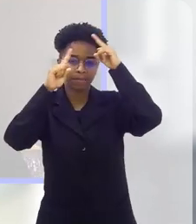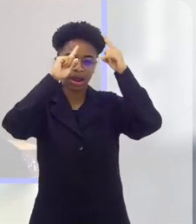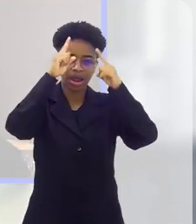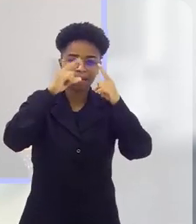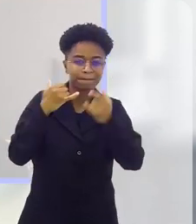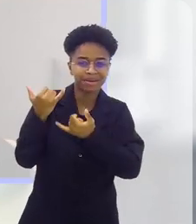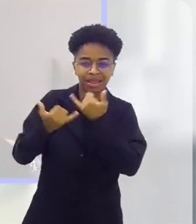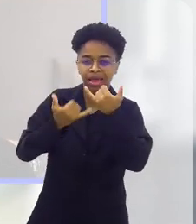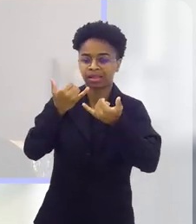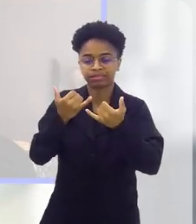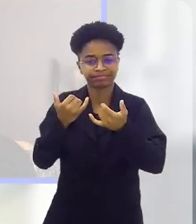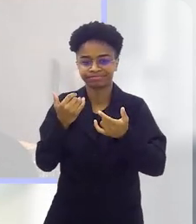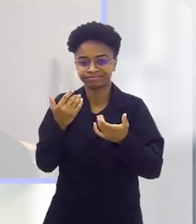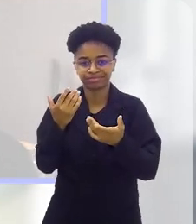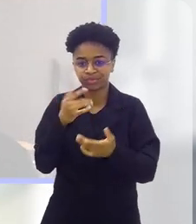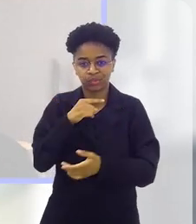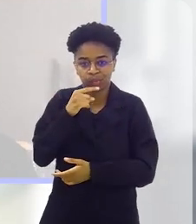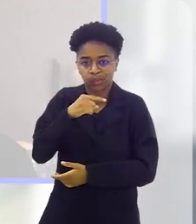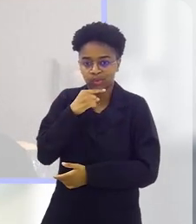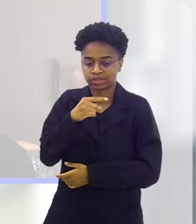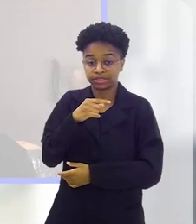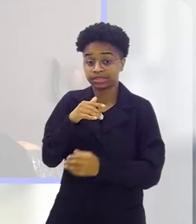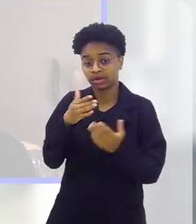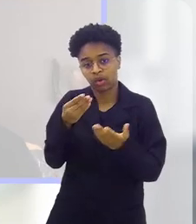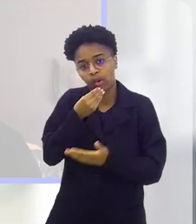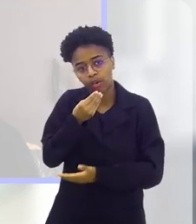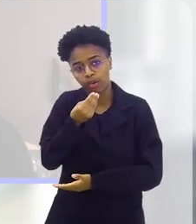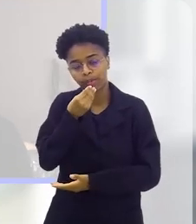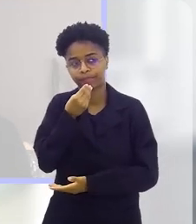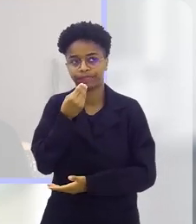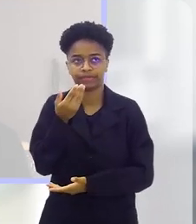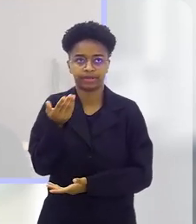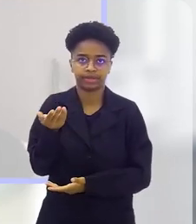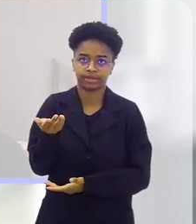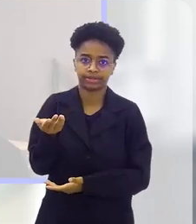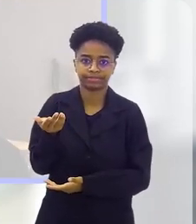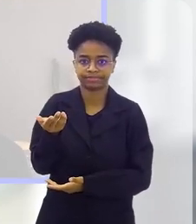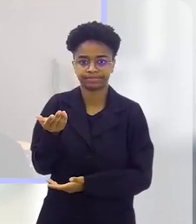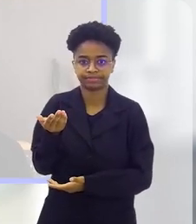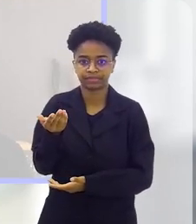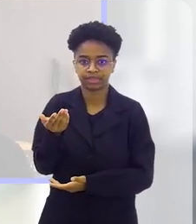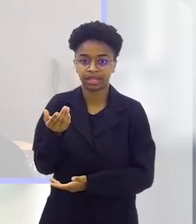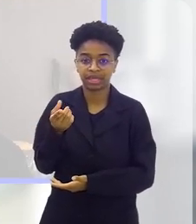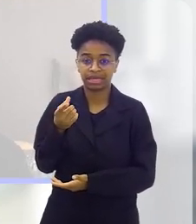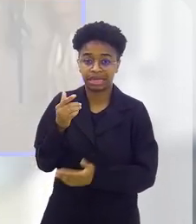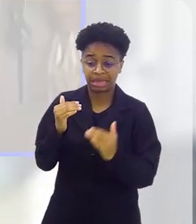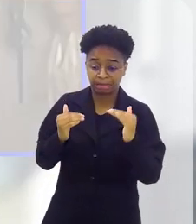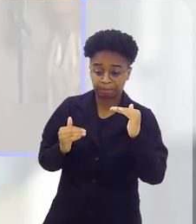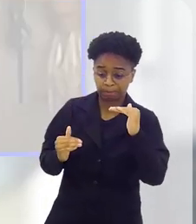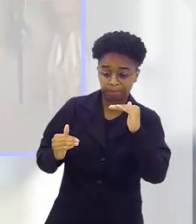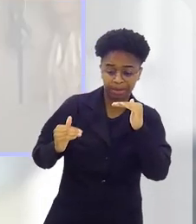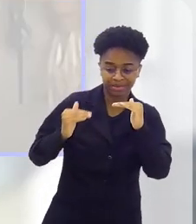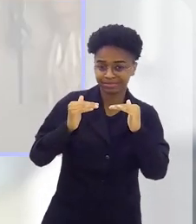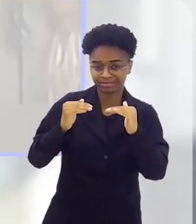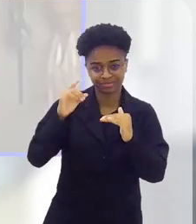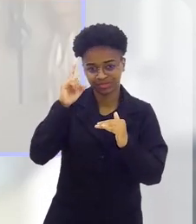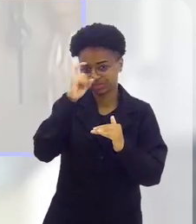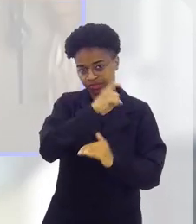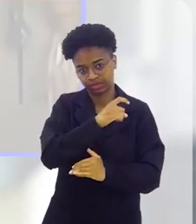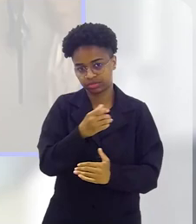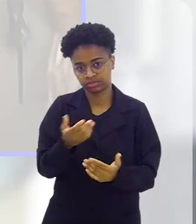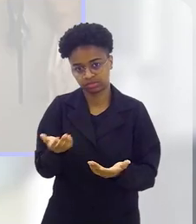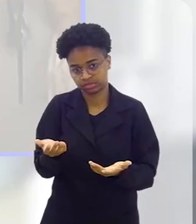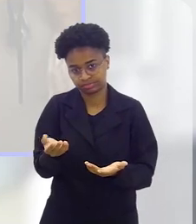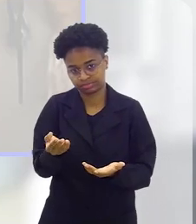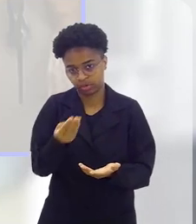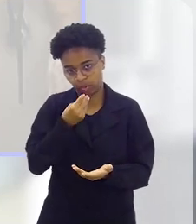criatividade do brincar fica comprometida. É claro que, assim, chegar a equilíbrio é